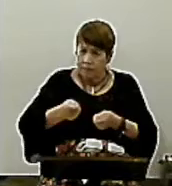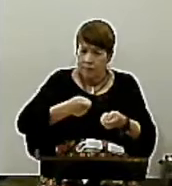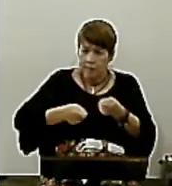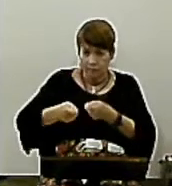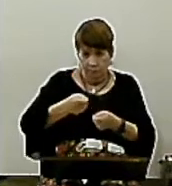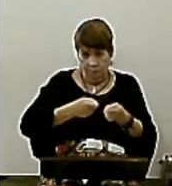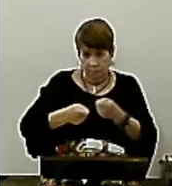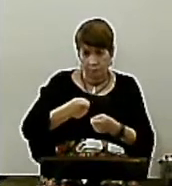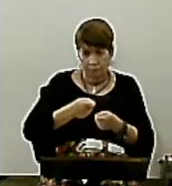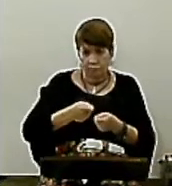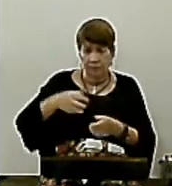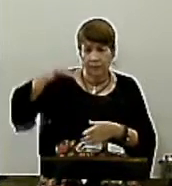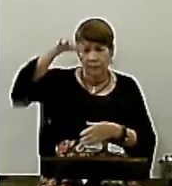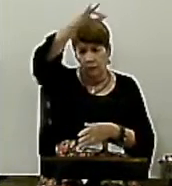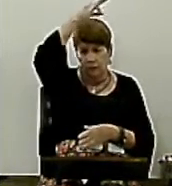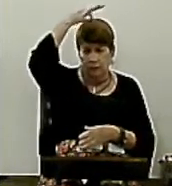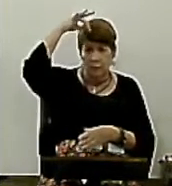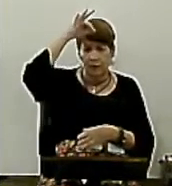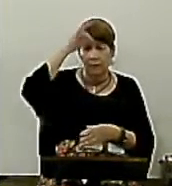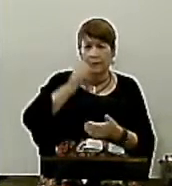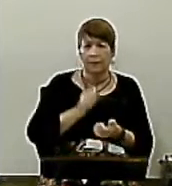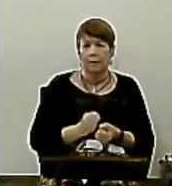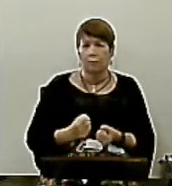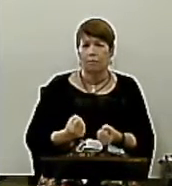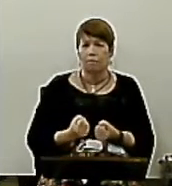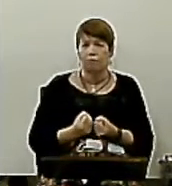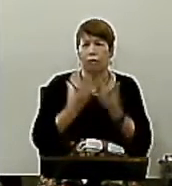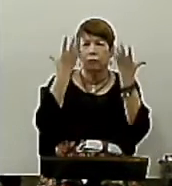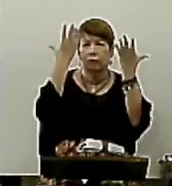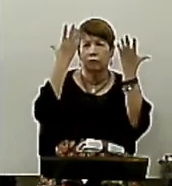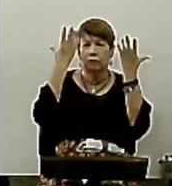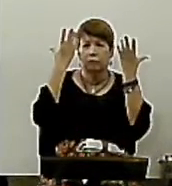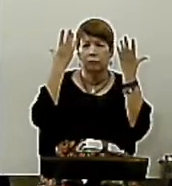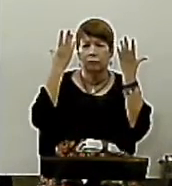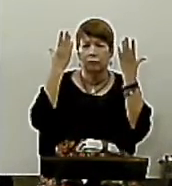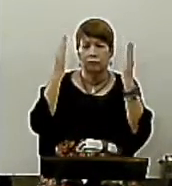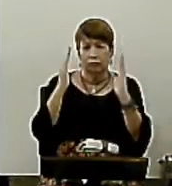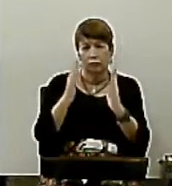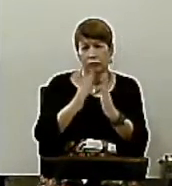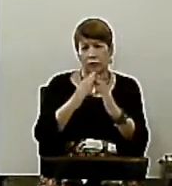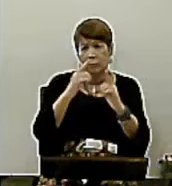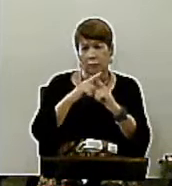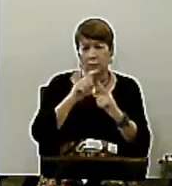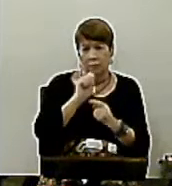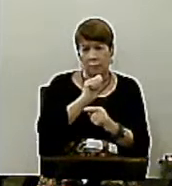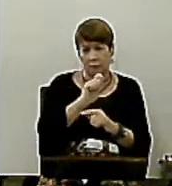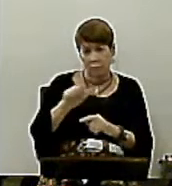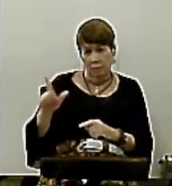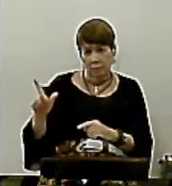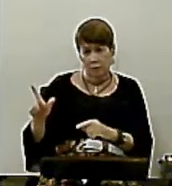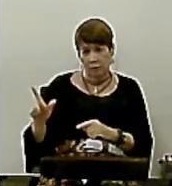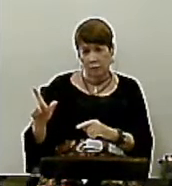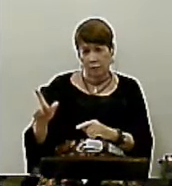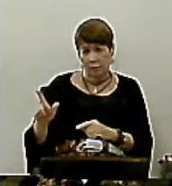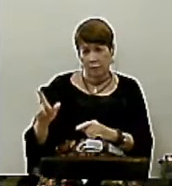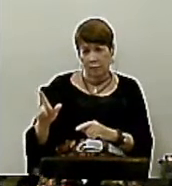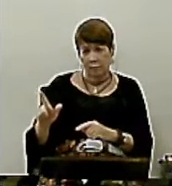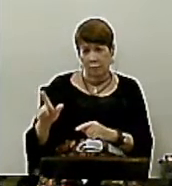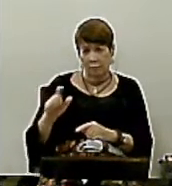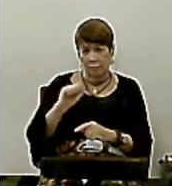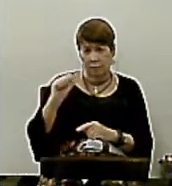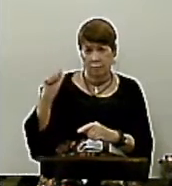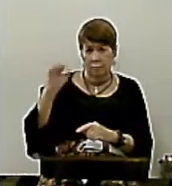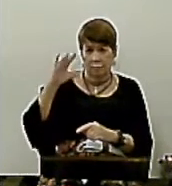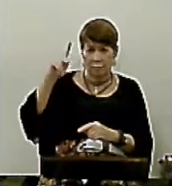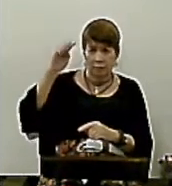com essa verdade. A bomba que explodiu nas igrejas da Galáxia de Cônio, Listra e